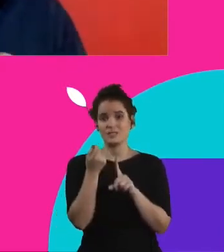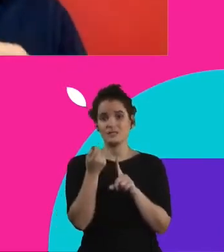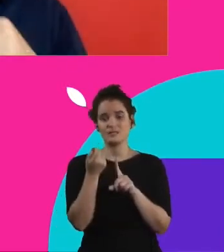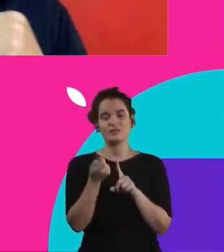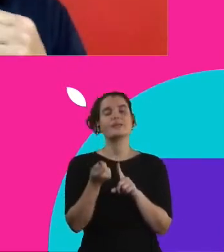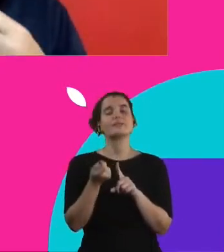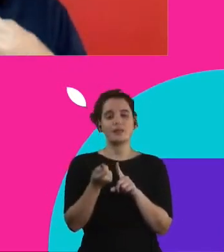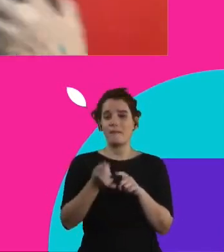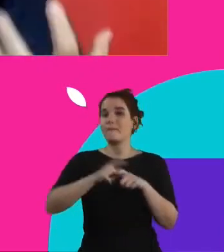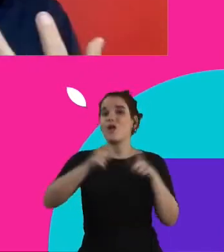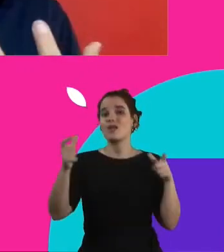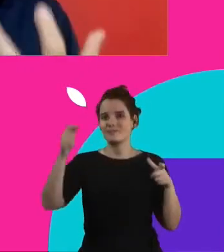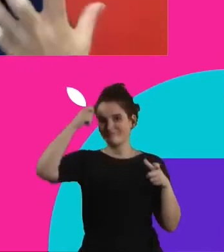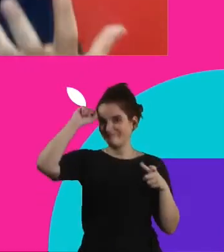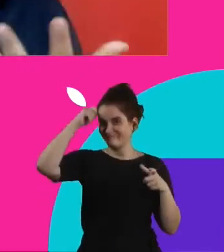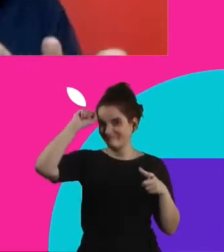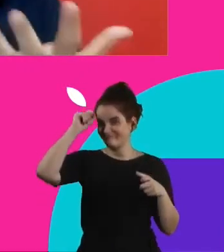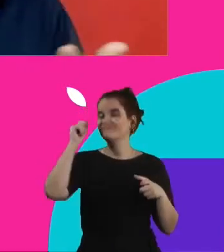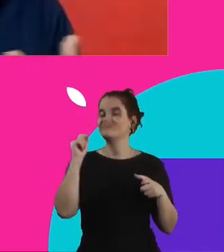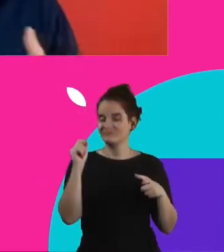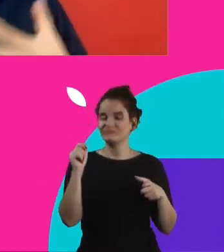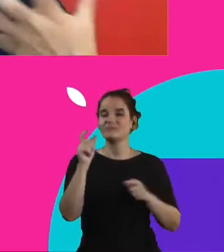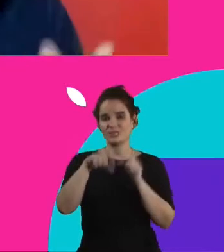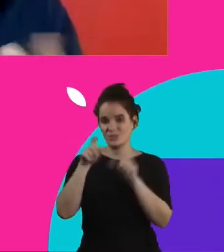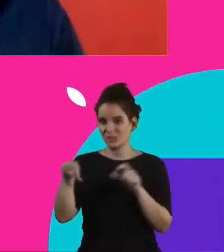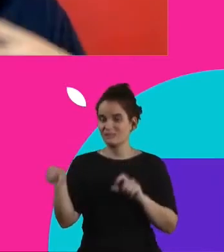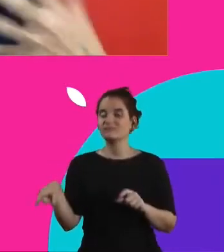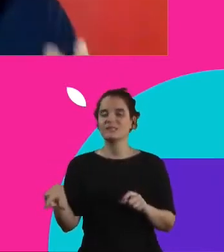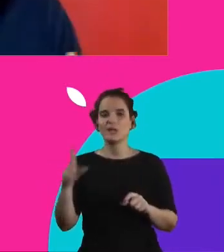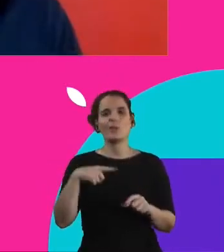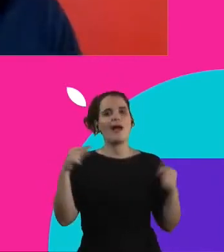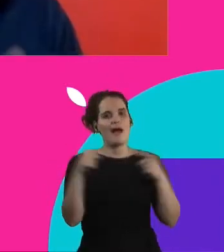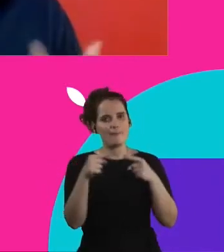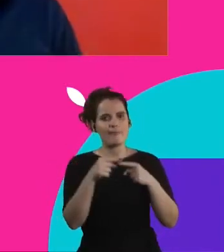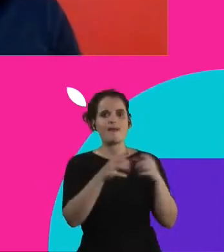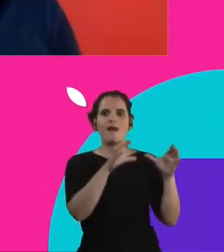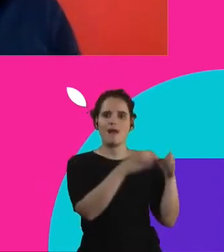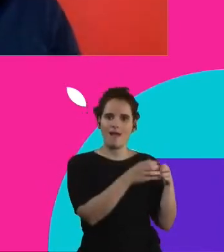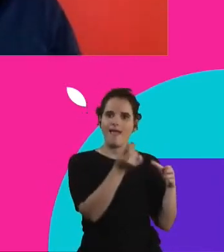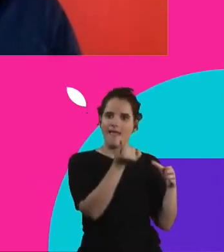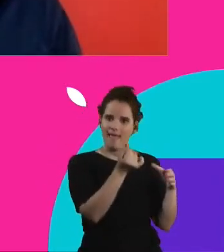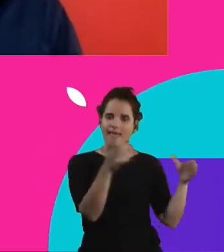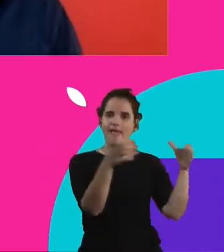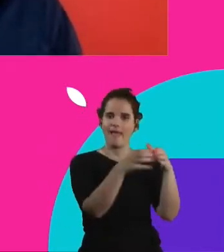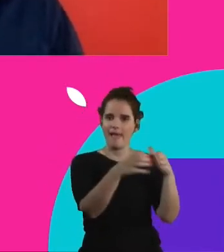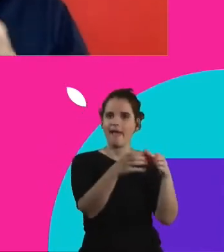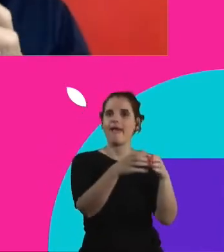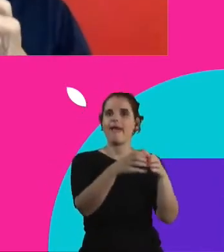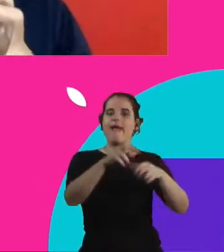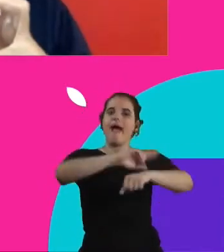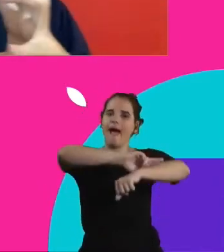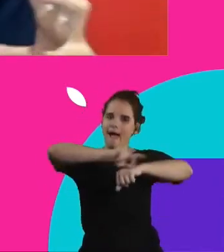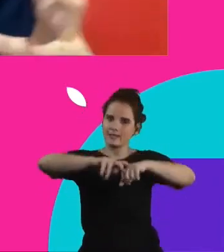negros. Então, a fome, ela está relacionada com essa questão que eu quero falar de renda, de classe, de gênero e de cor. Então,